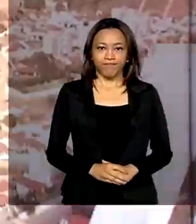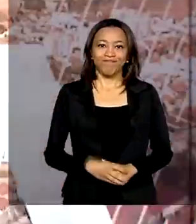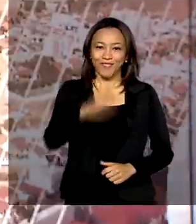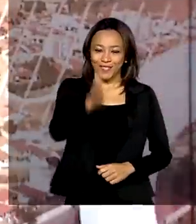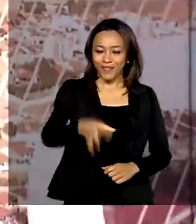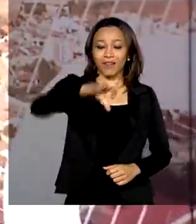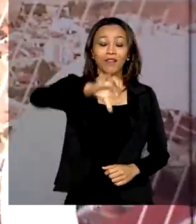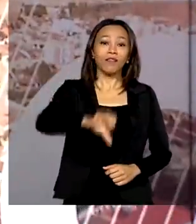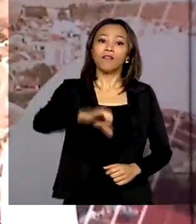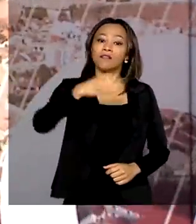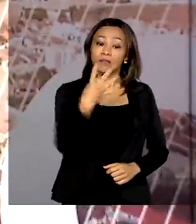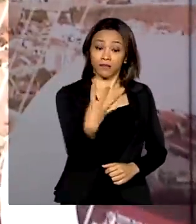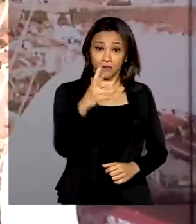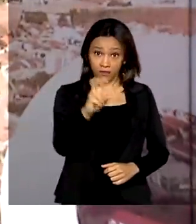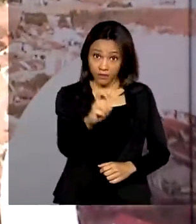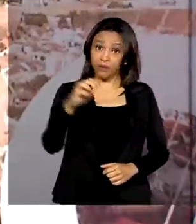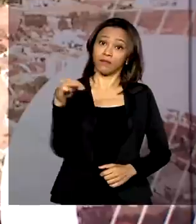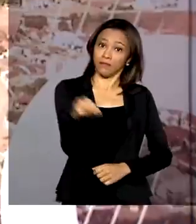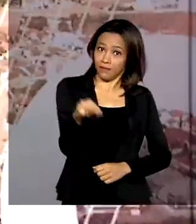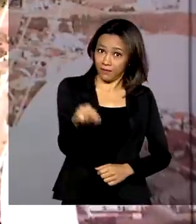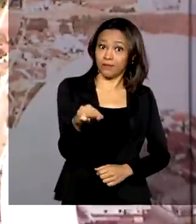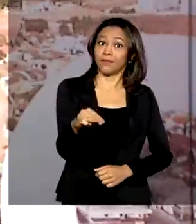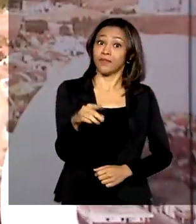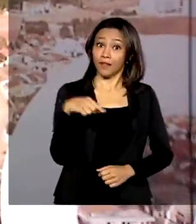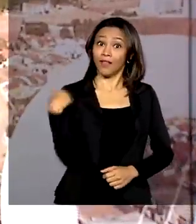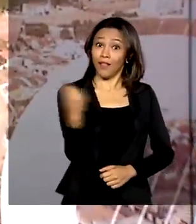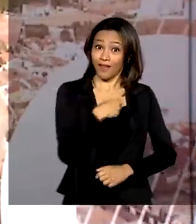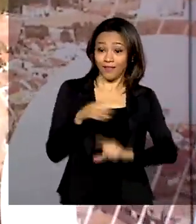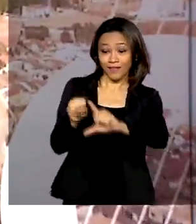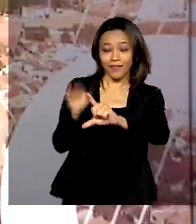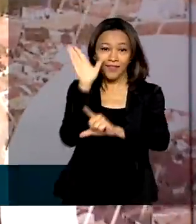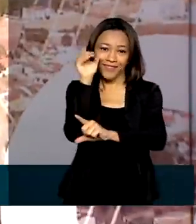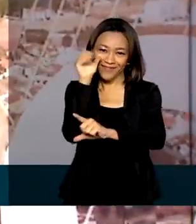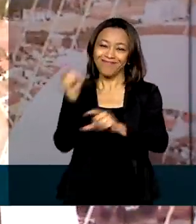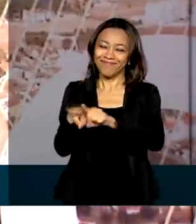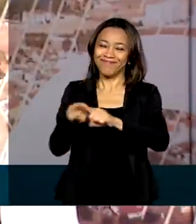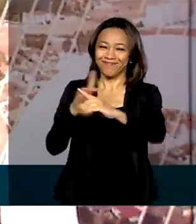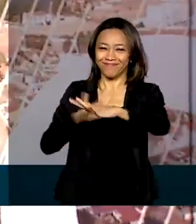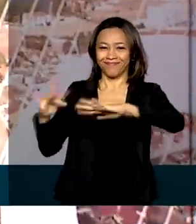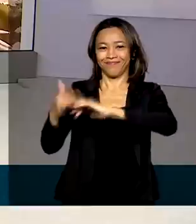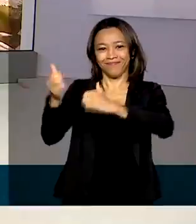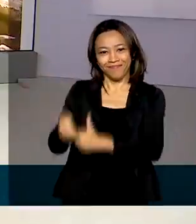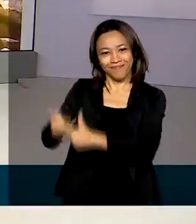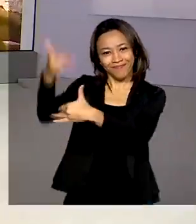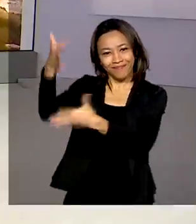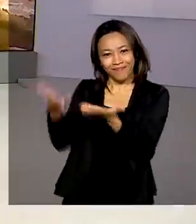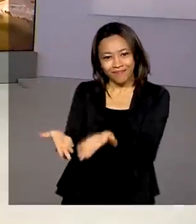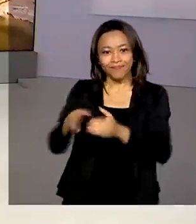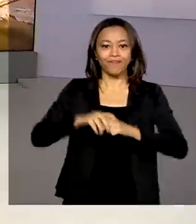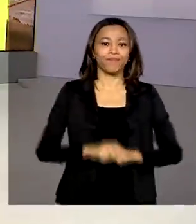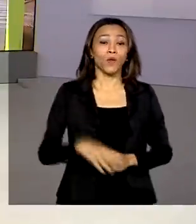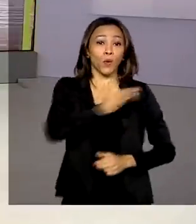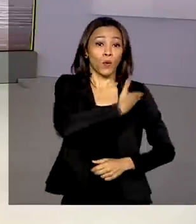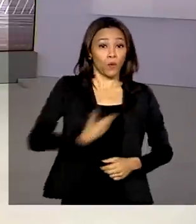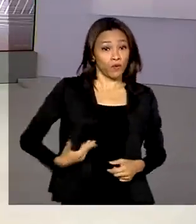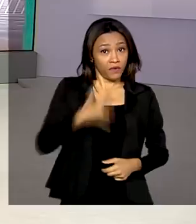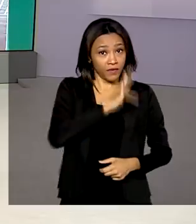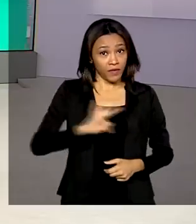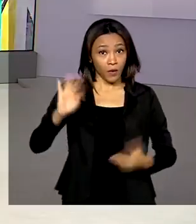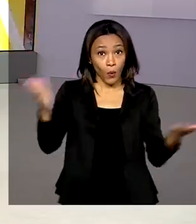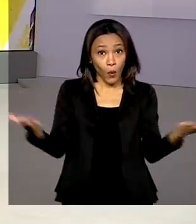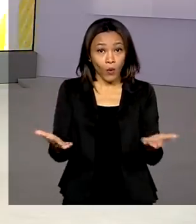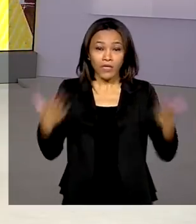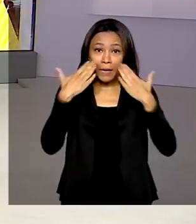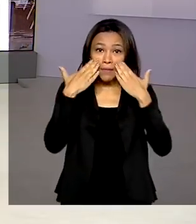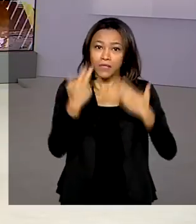São 9 horas e 45 minutos. Estamos ao vivo também pelas redes sociais. O governo federal apresenta hoje